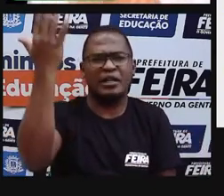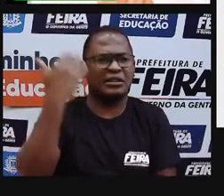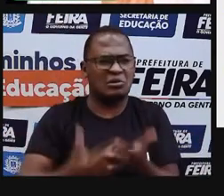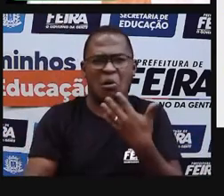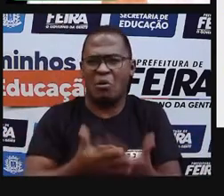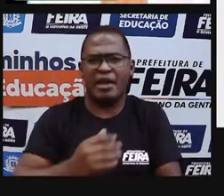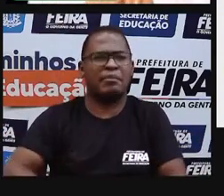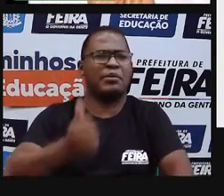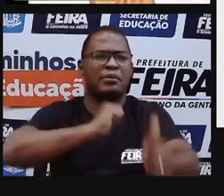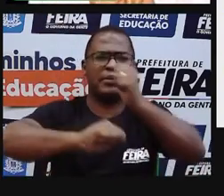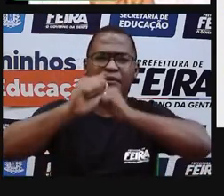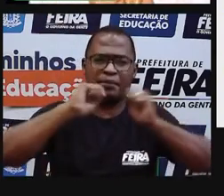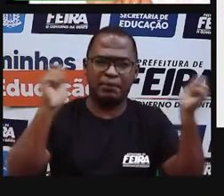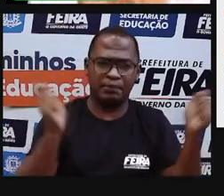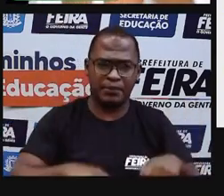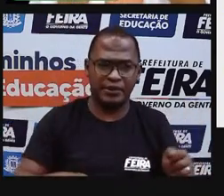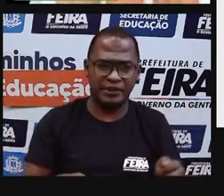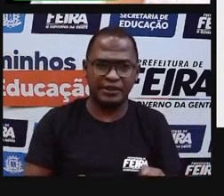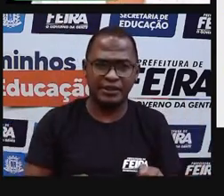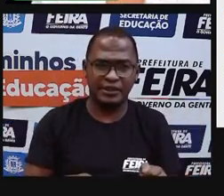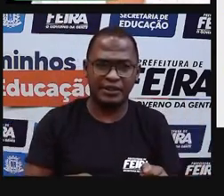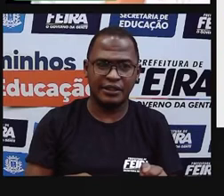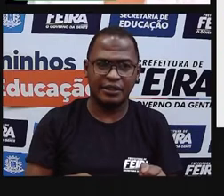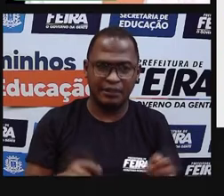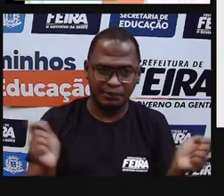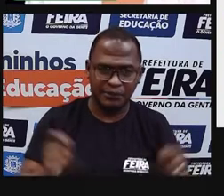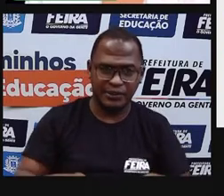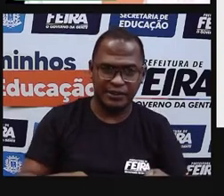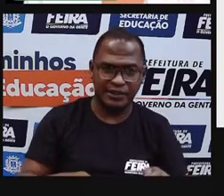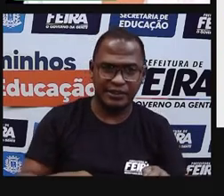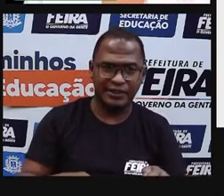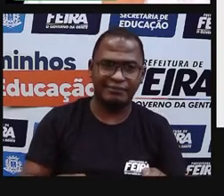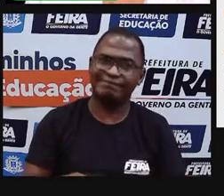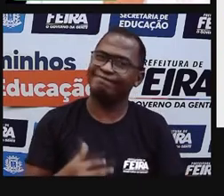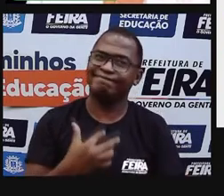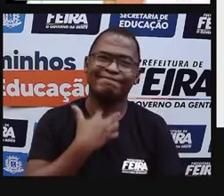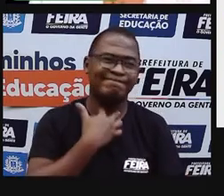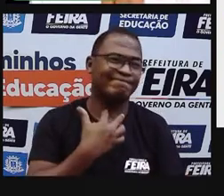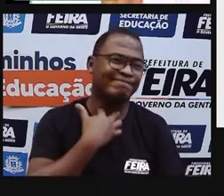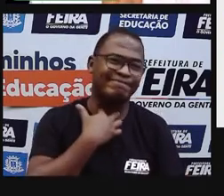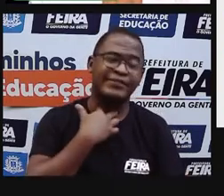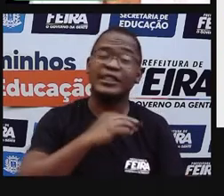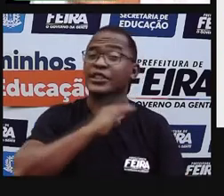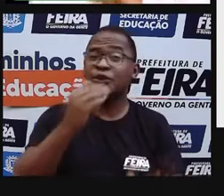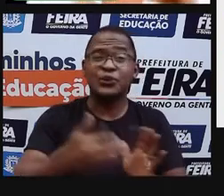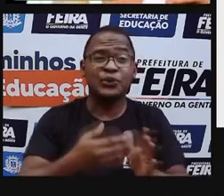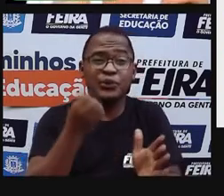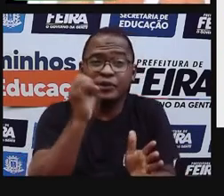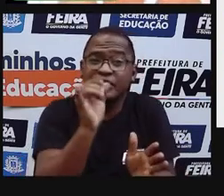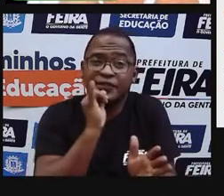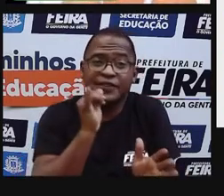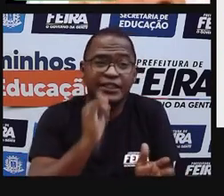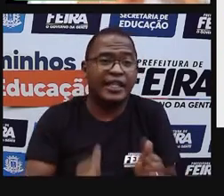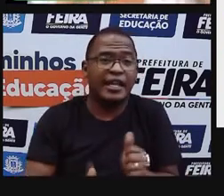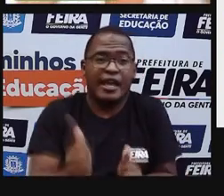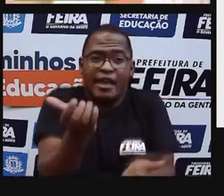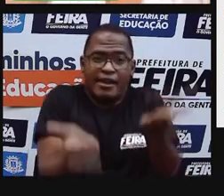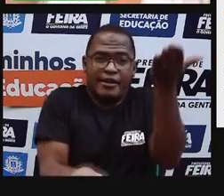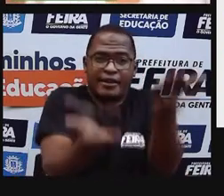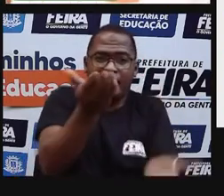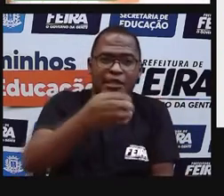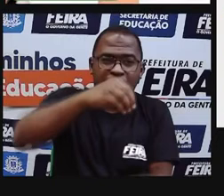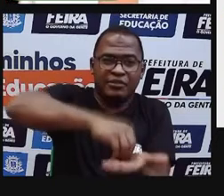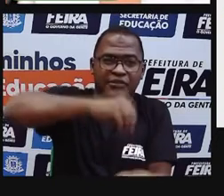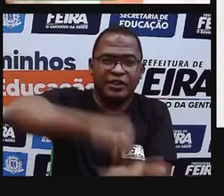quando a gente pensa, ó. Tudo que a gente exagera, né. Tudo que a gente não tem moderação, aí está dizendo que é sem moderação. Qualquer